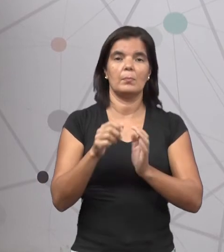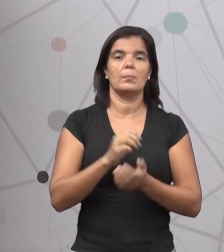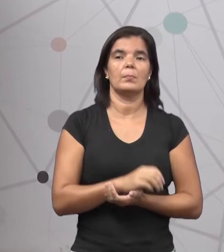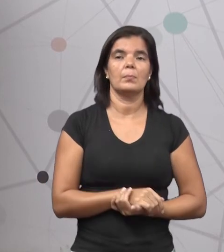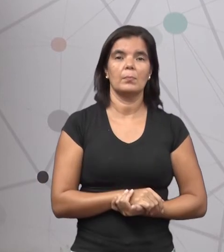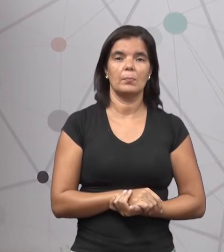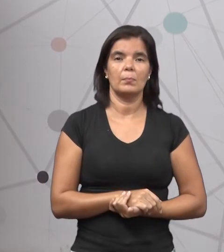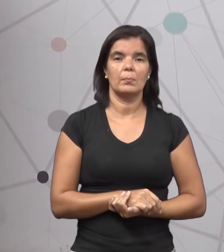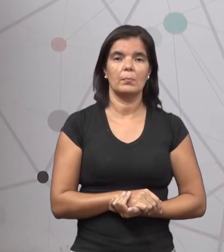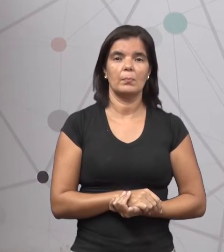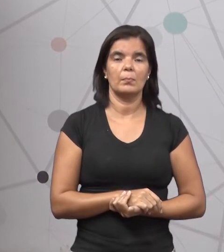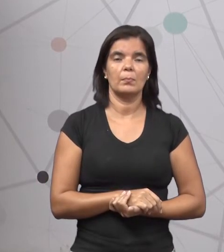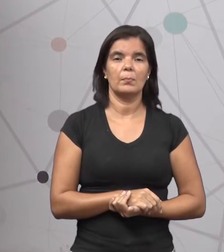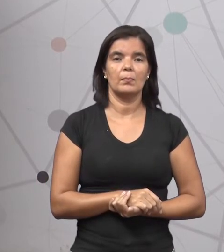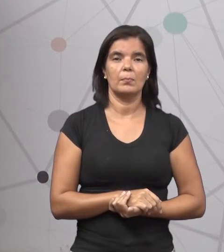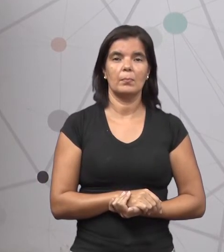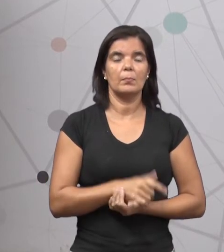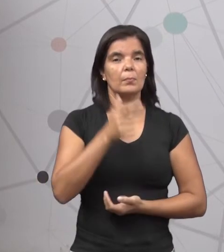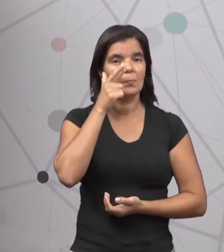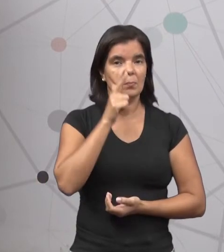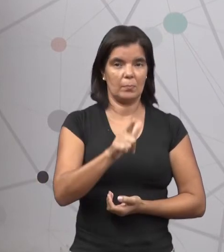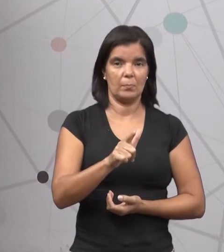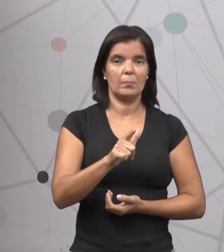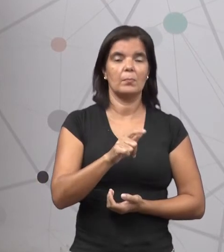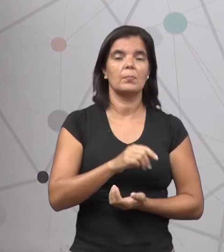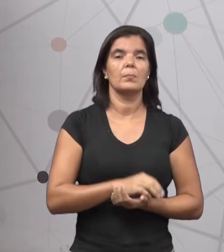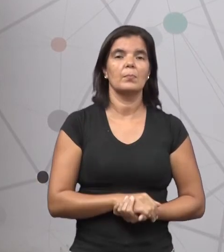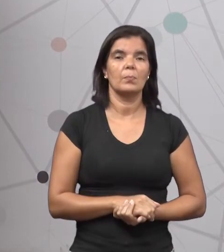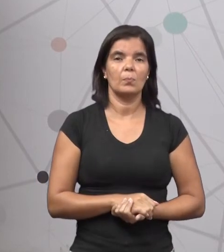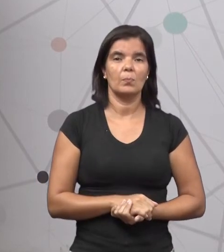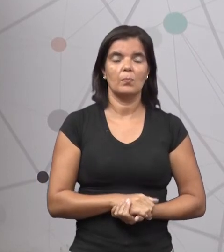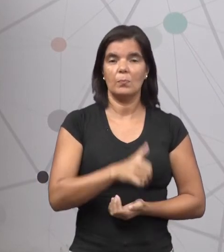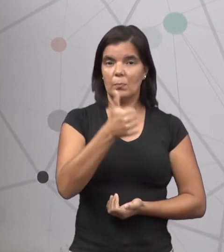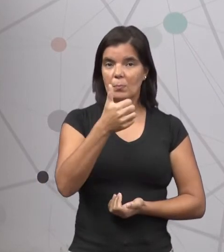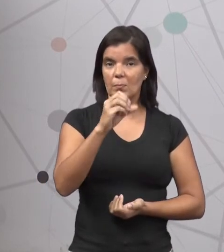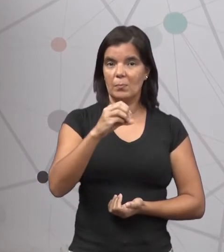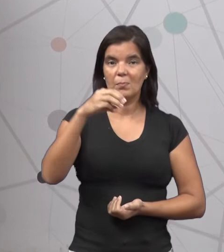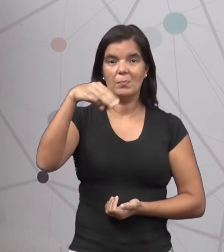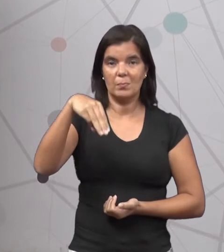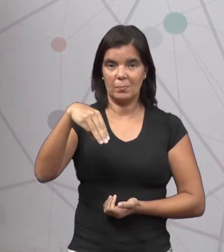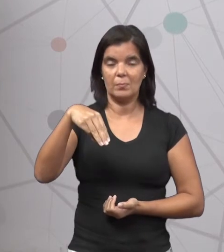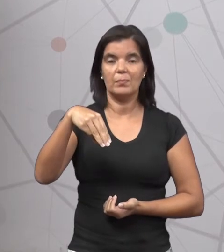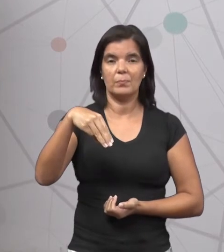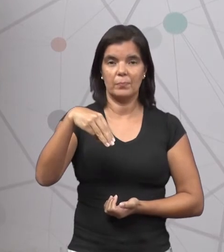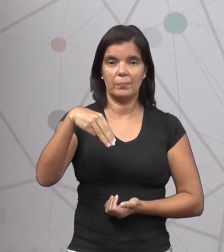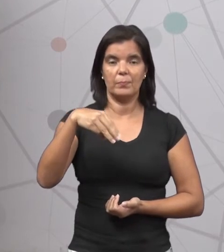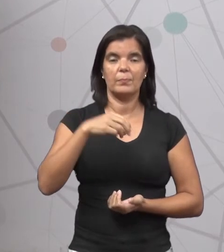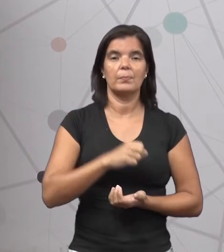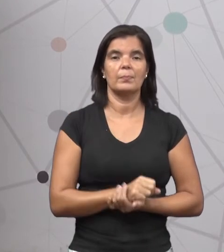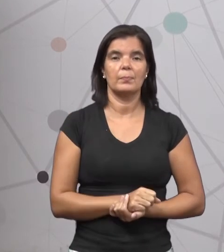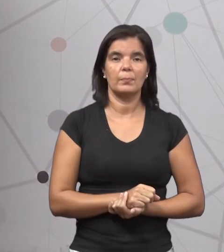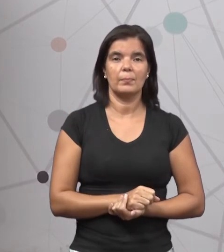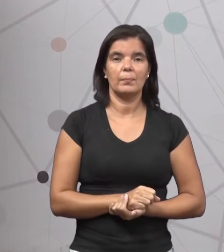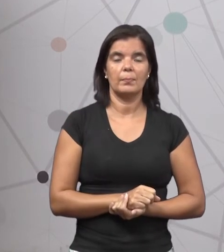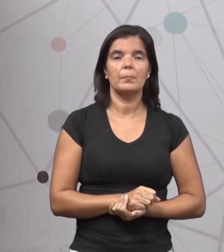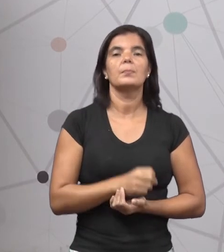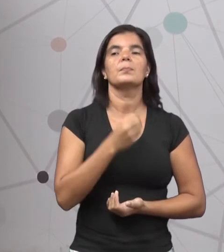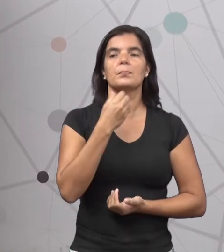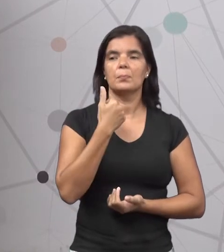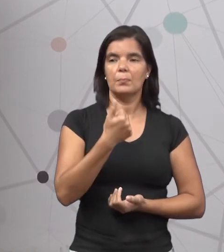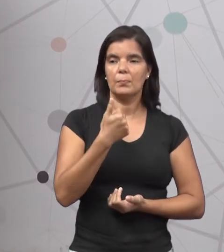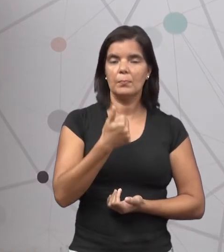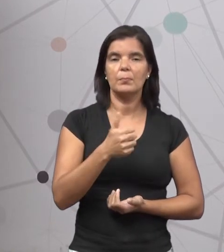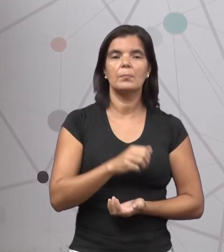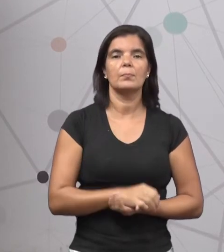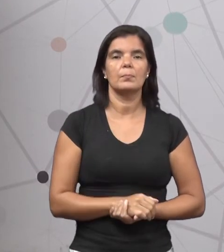conseguir chegar A dez metros de pista Muito bem